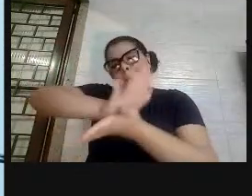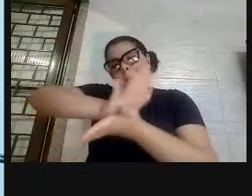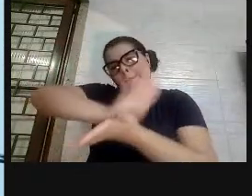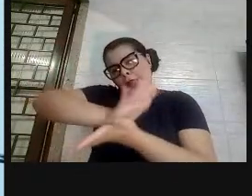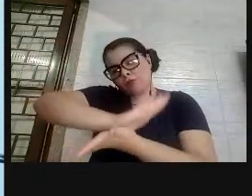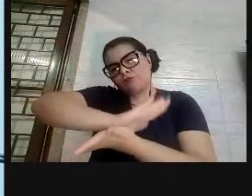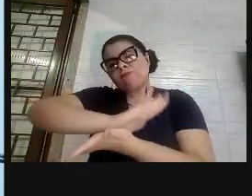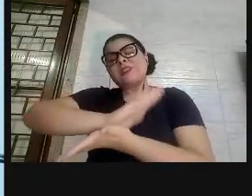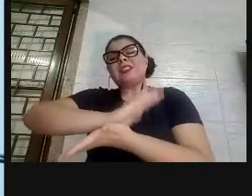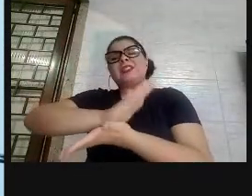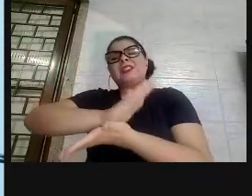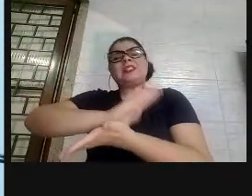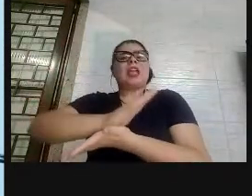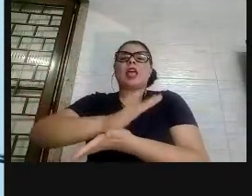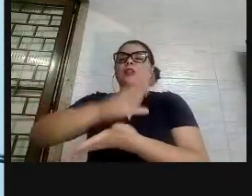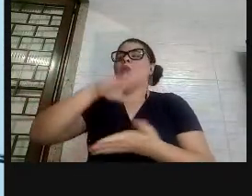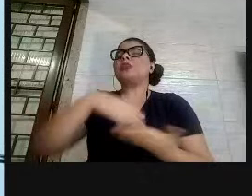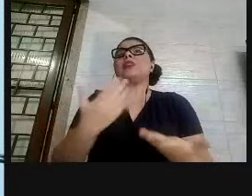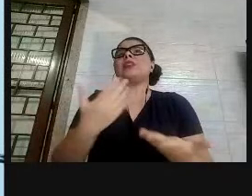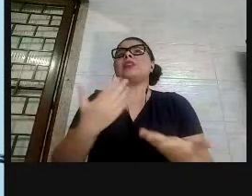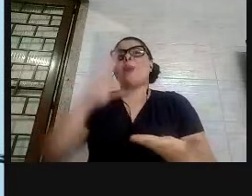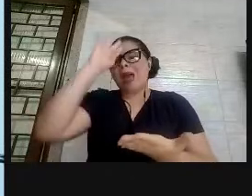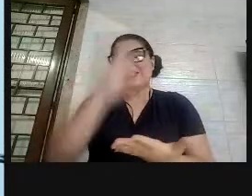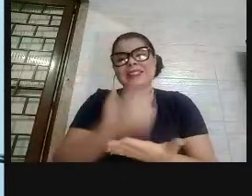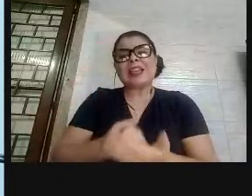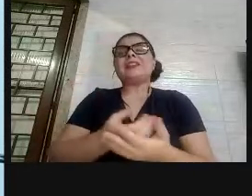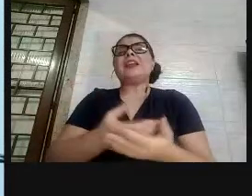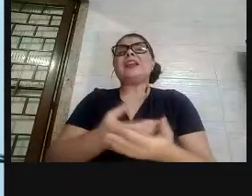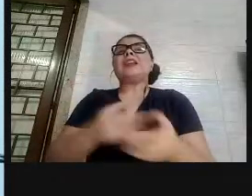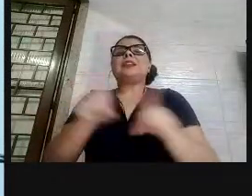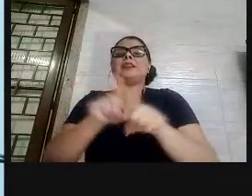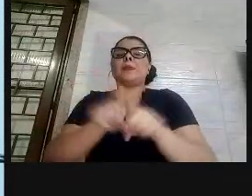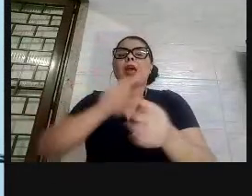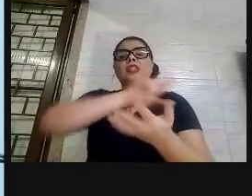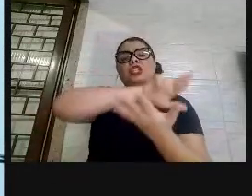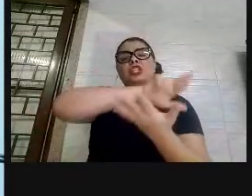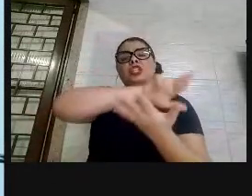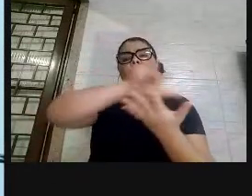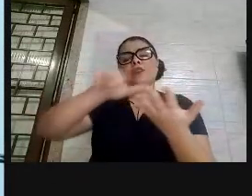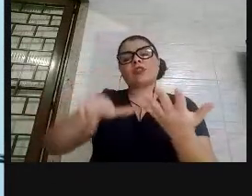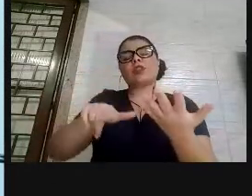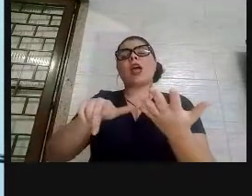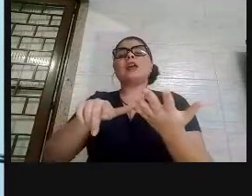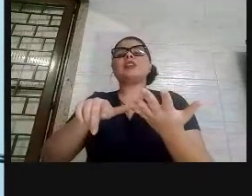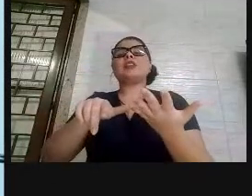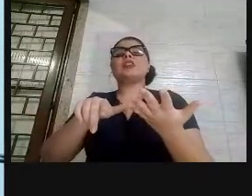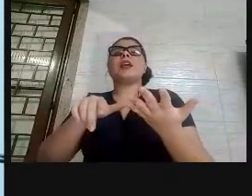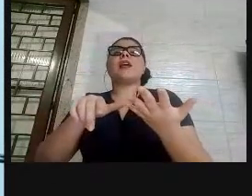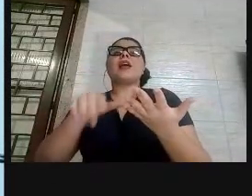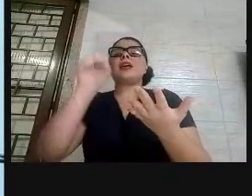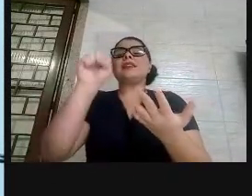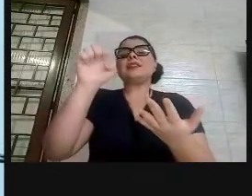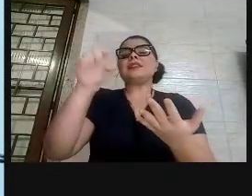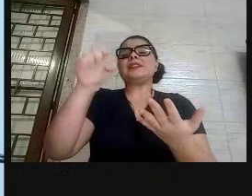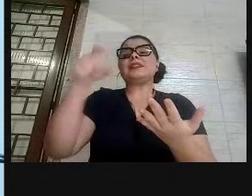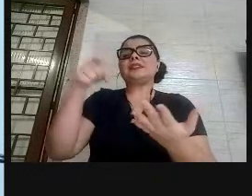enorme intolerância com a diversidade sexual, as orientações sexuais, as escolhas sexuais.